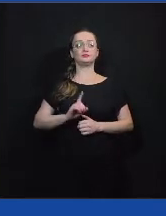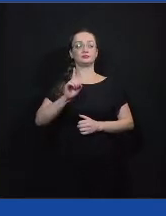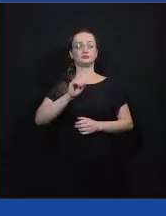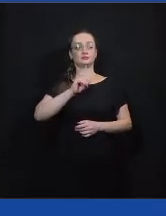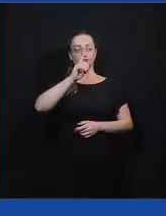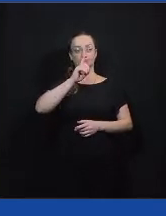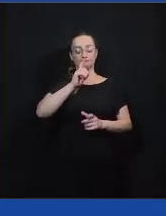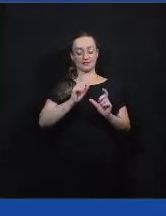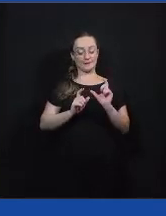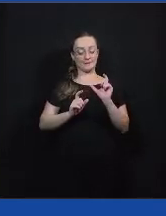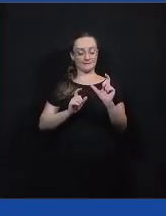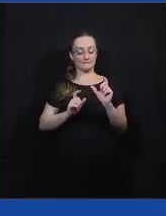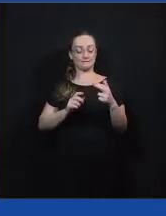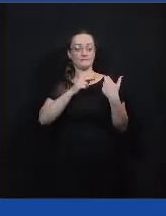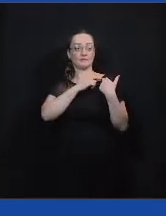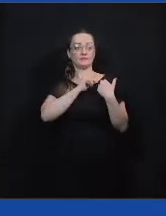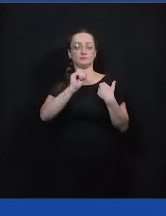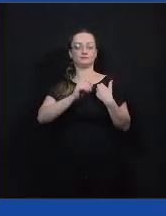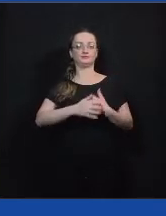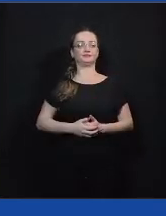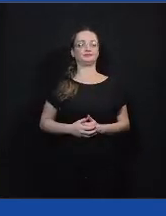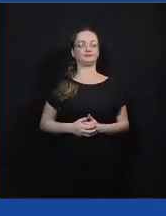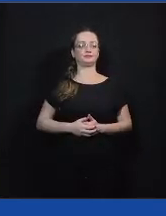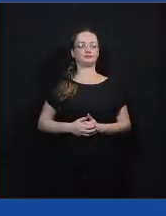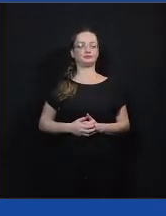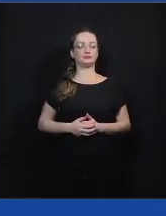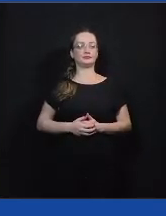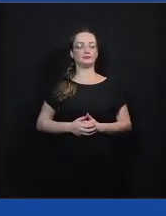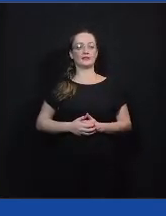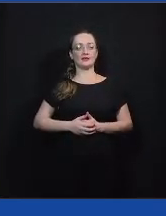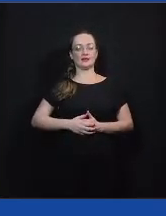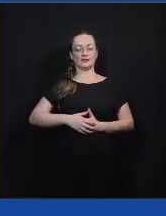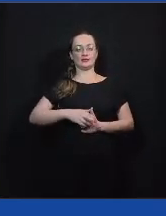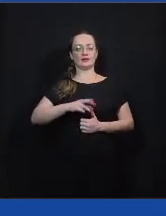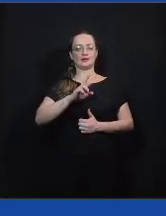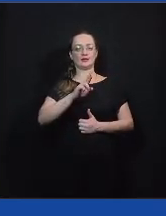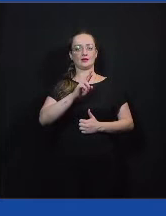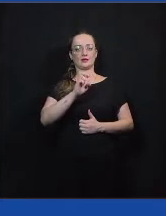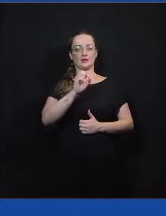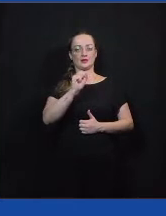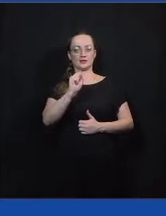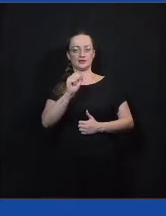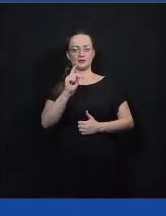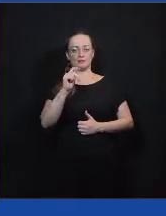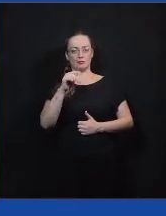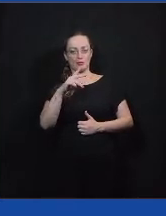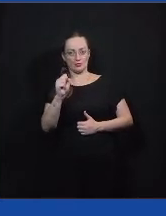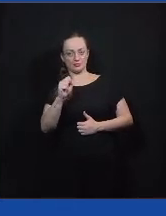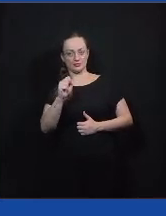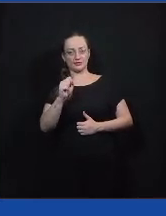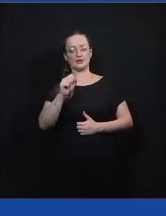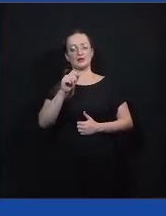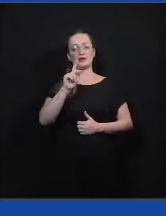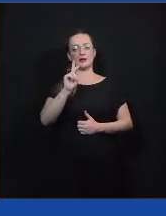responsabilidade é responsibility, é a habilidade de dar respostas.